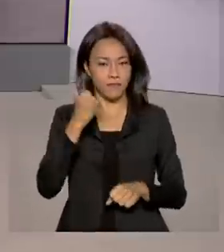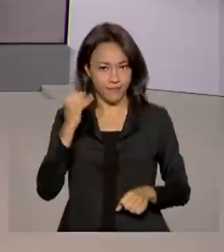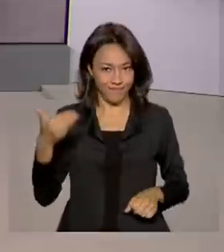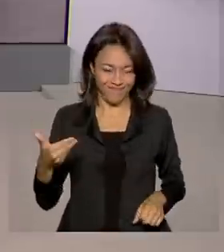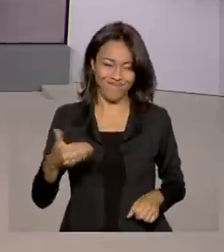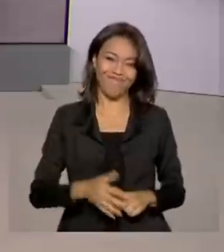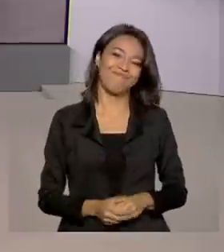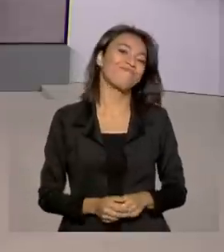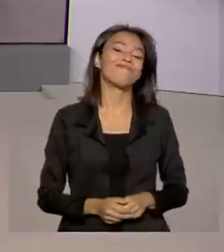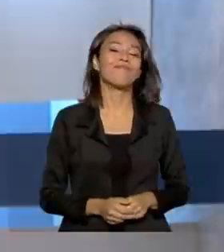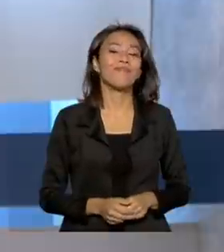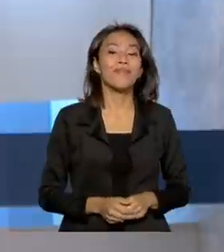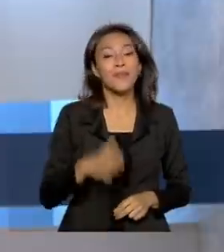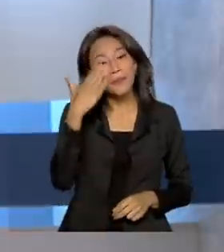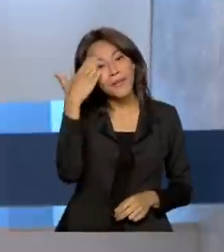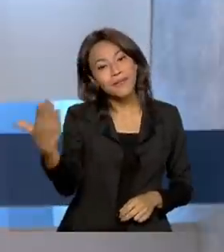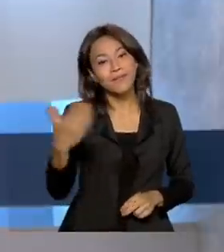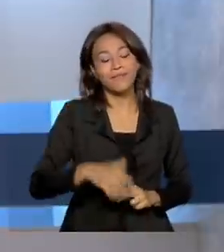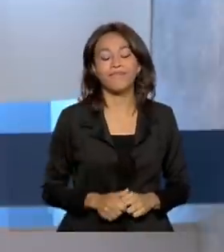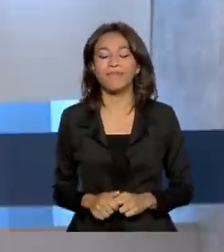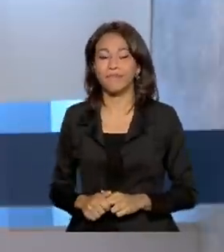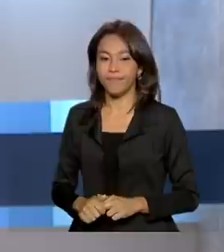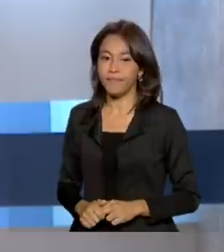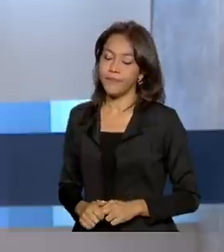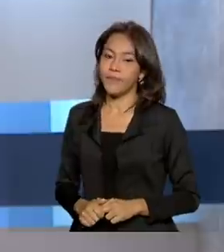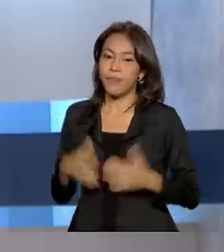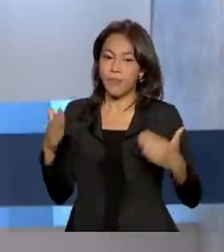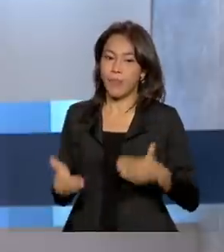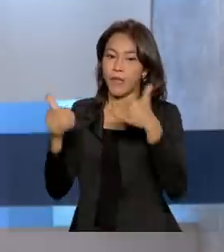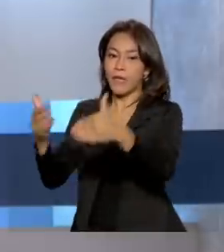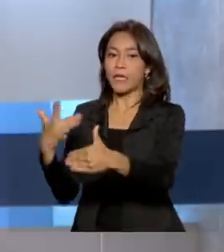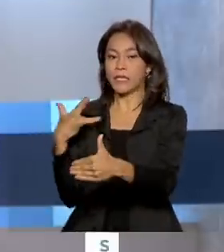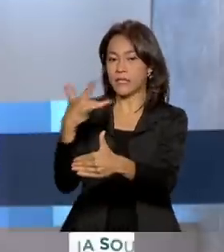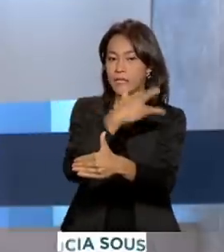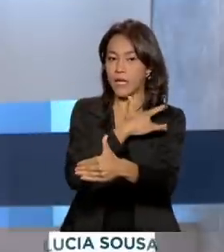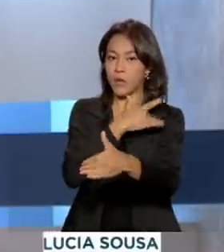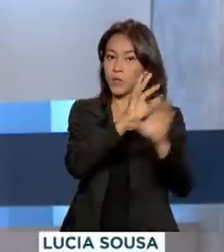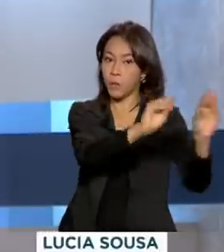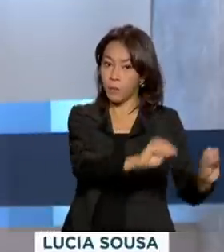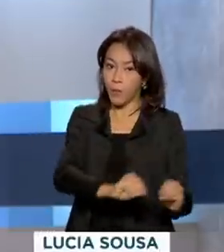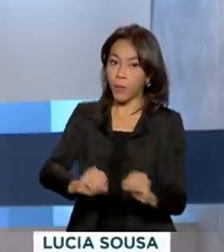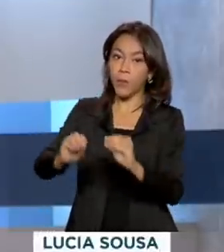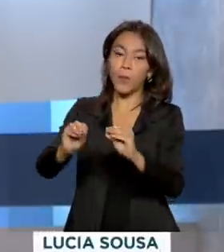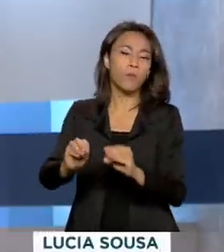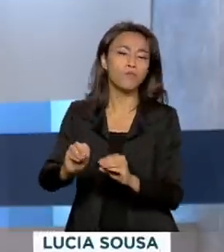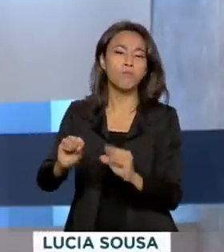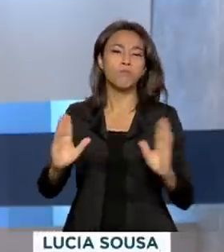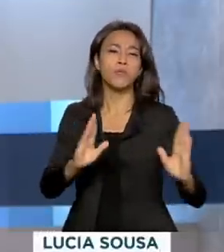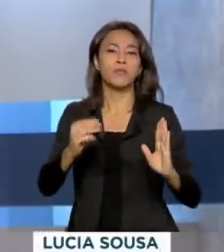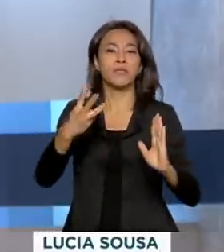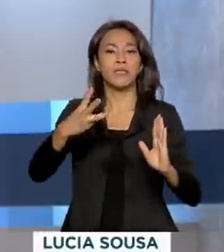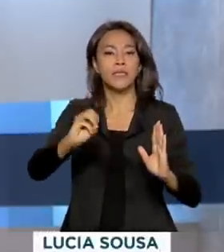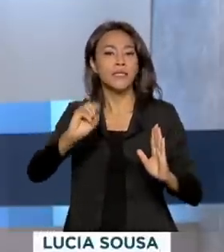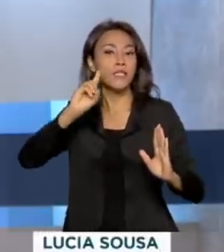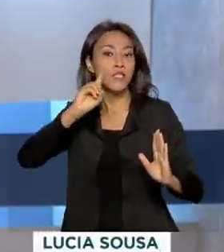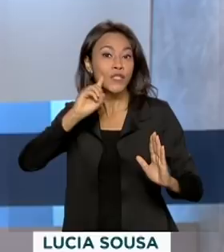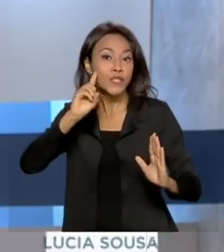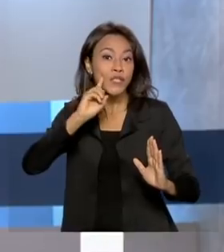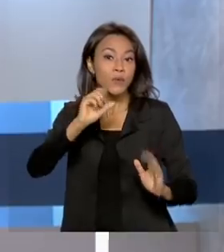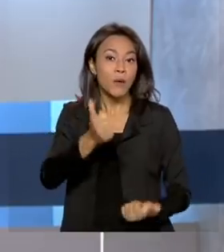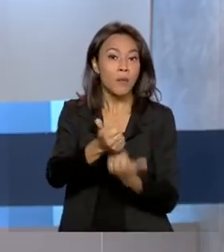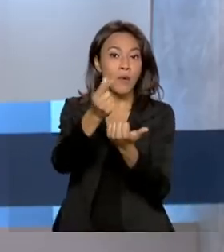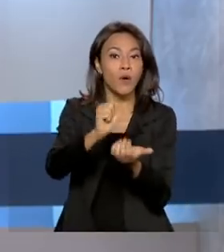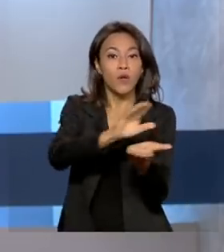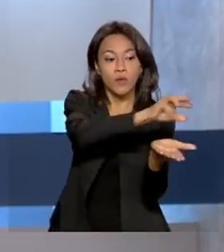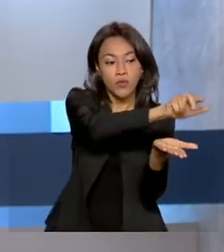Obrigada, Glauco. E o Ministério da Saúde prorrogou por mais 30 dias o custeio de leitos de UTI